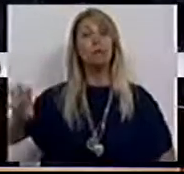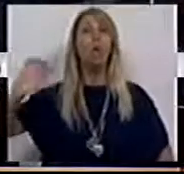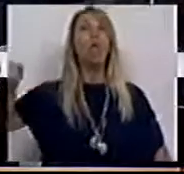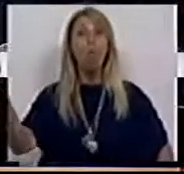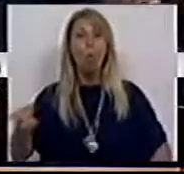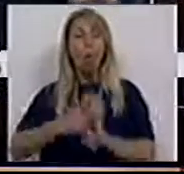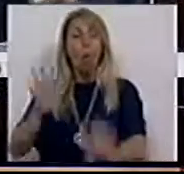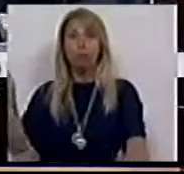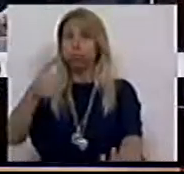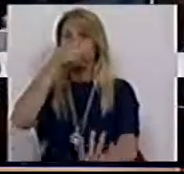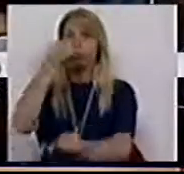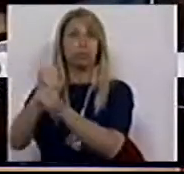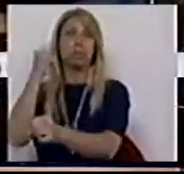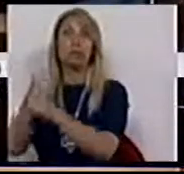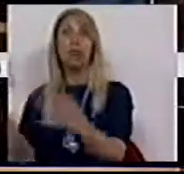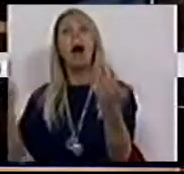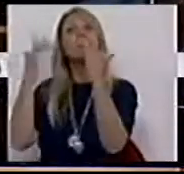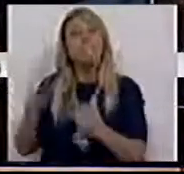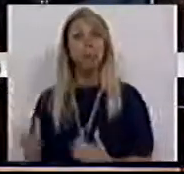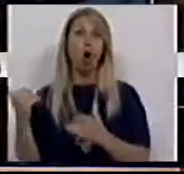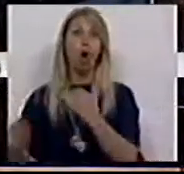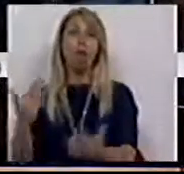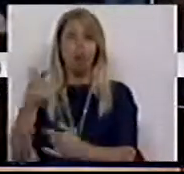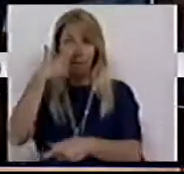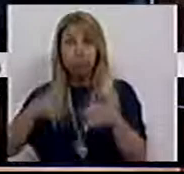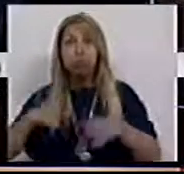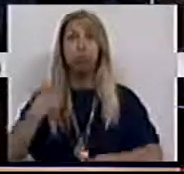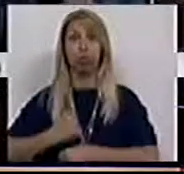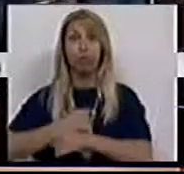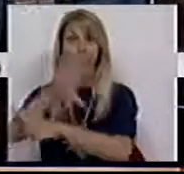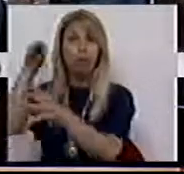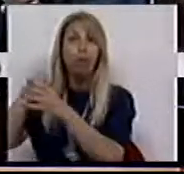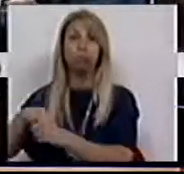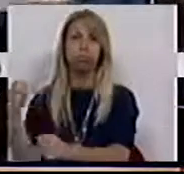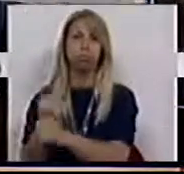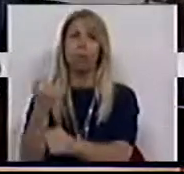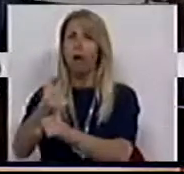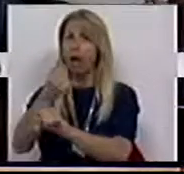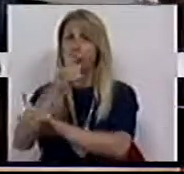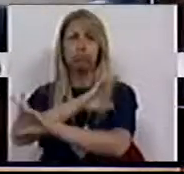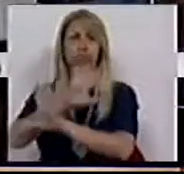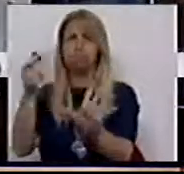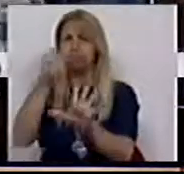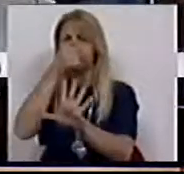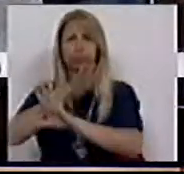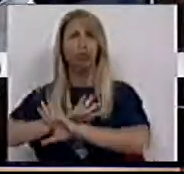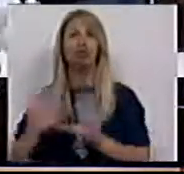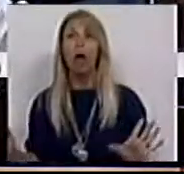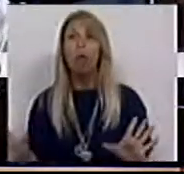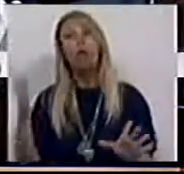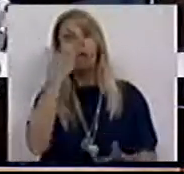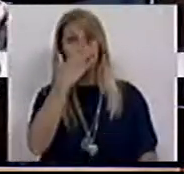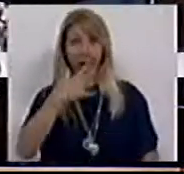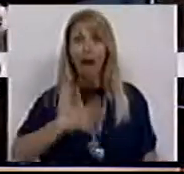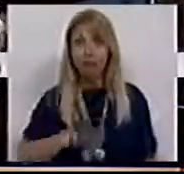serviços públicos. Há menos oferta. Profissionais sobrecarregados. E se queremos falar, Sra. Deputada Isabel Galo e Saneto da Saúde,